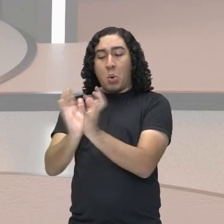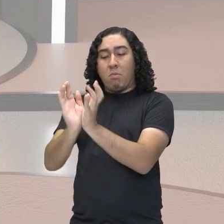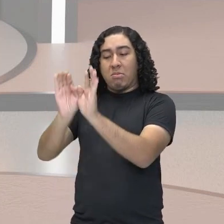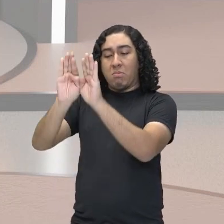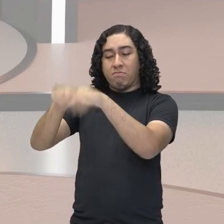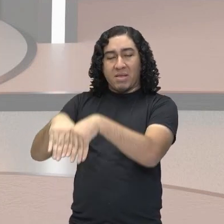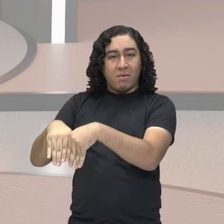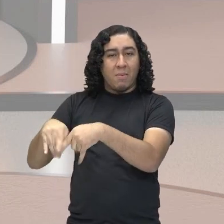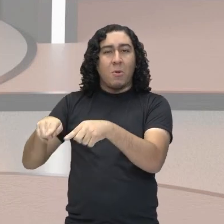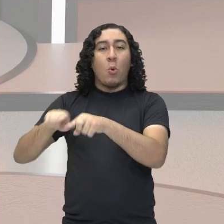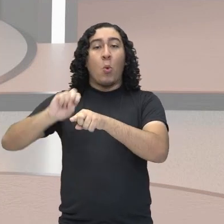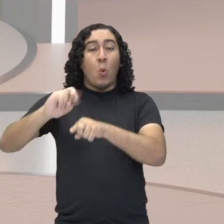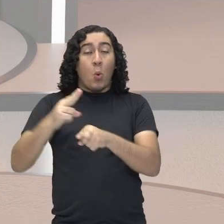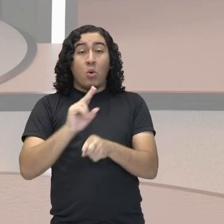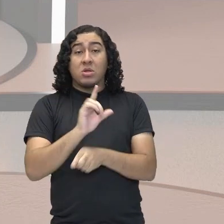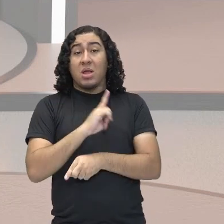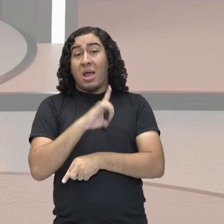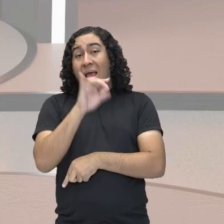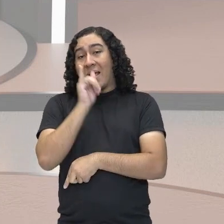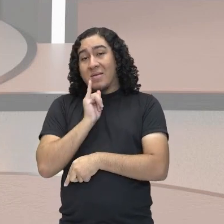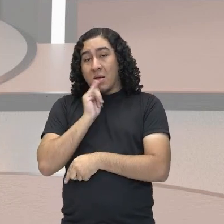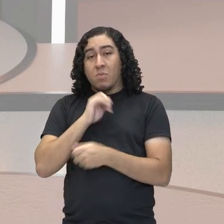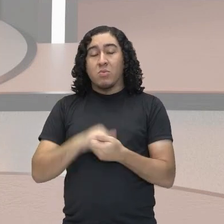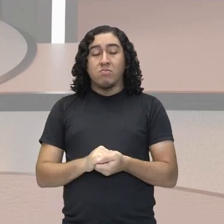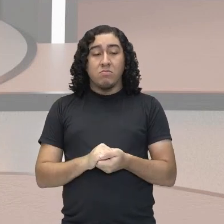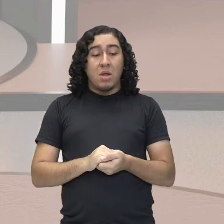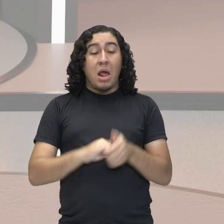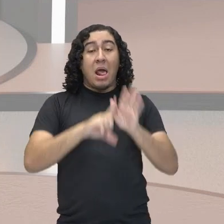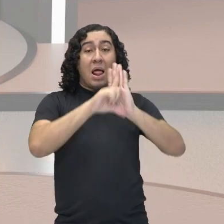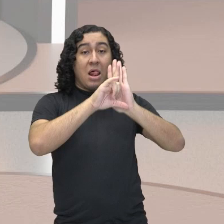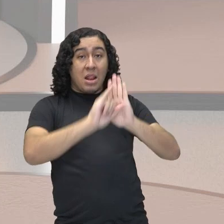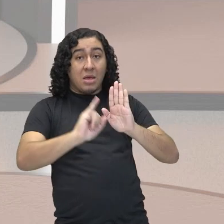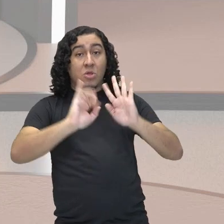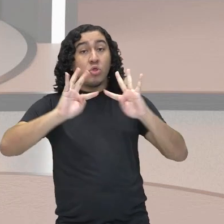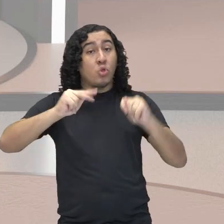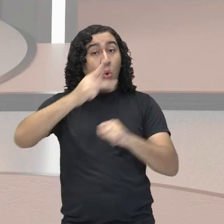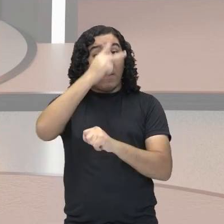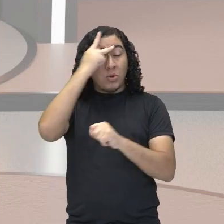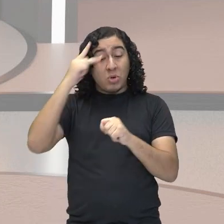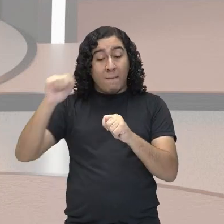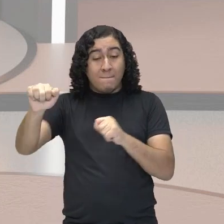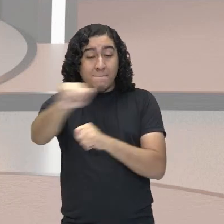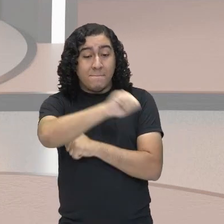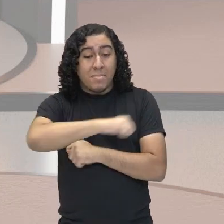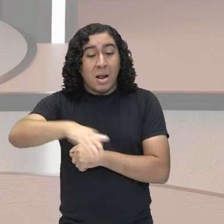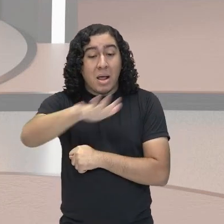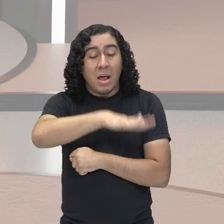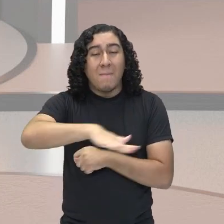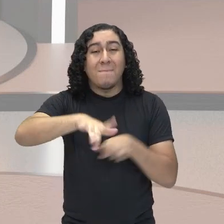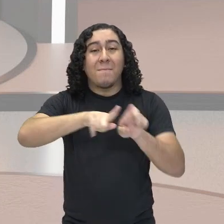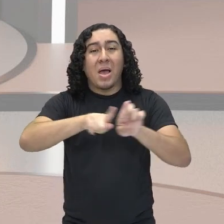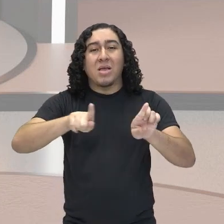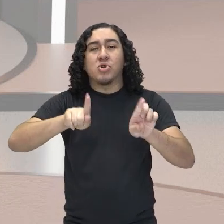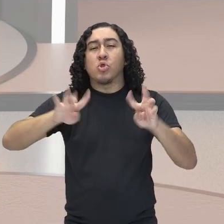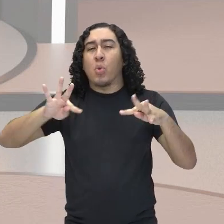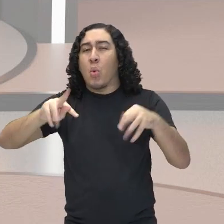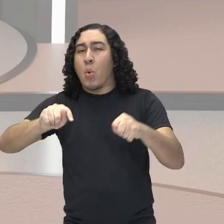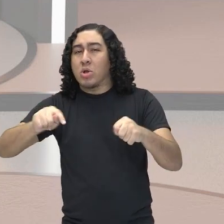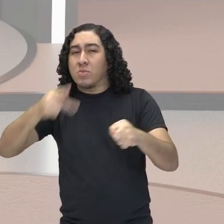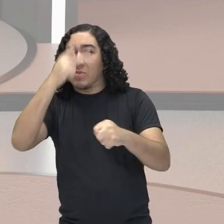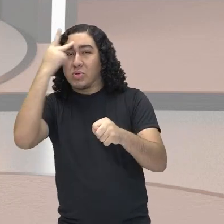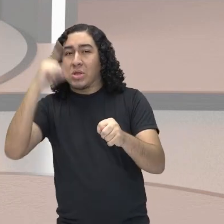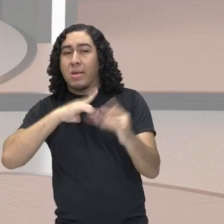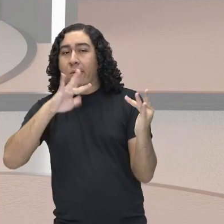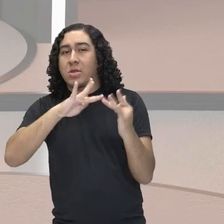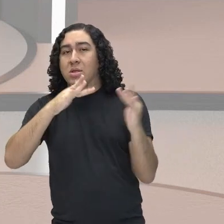às vezes, é de forma branda. A lei existe para todos, mas não é aplicada a todos. Percebam